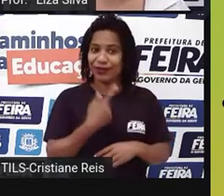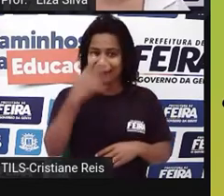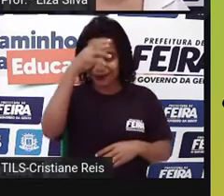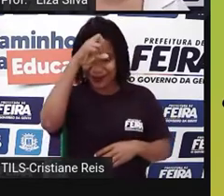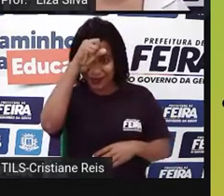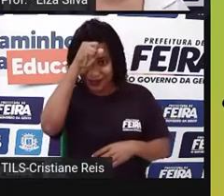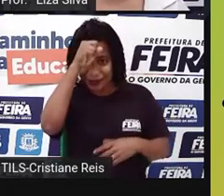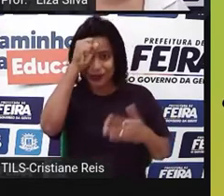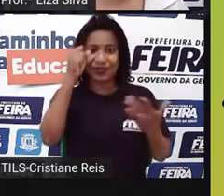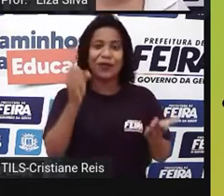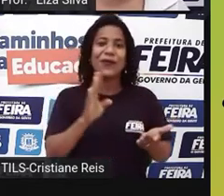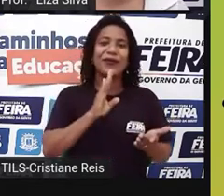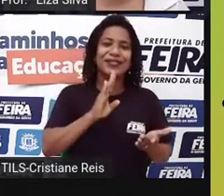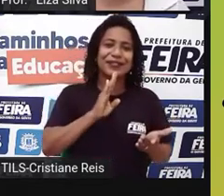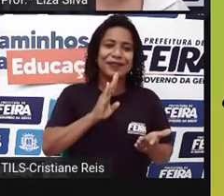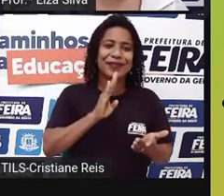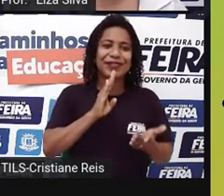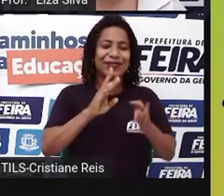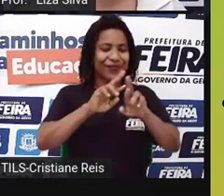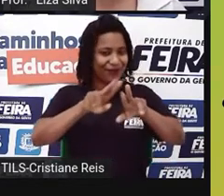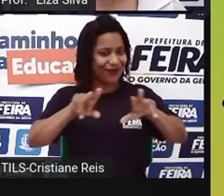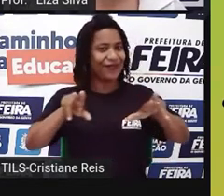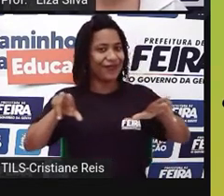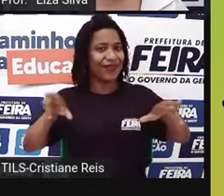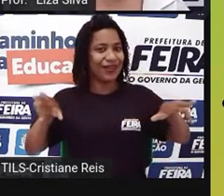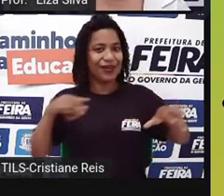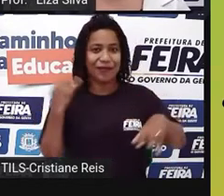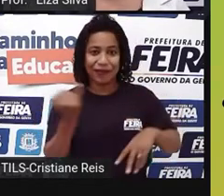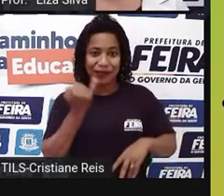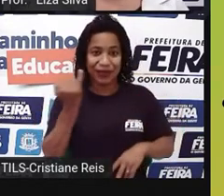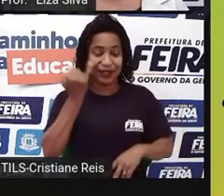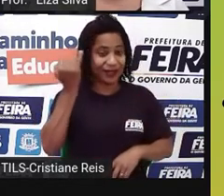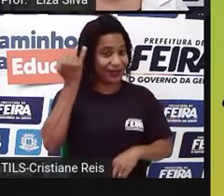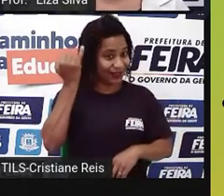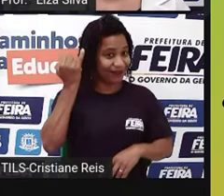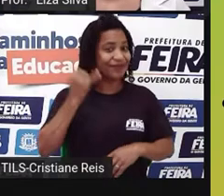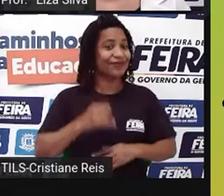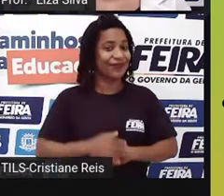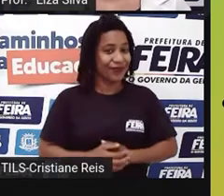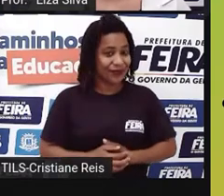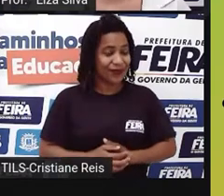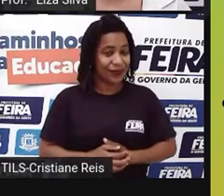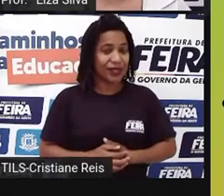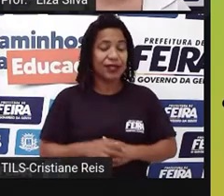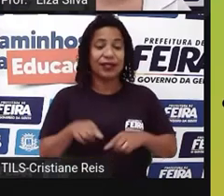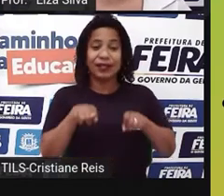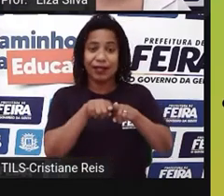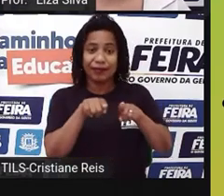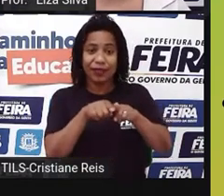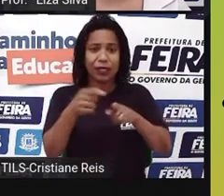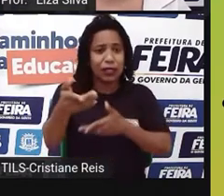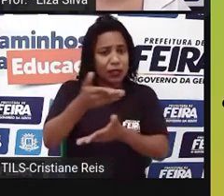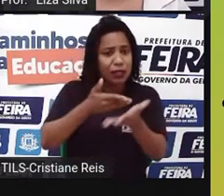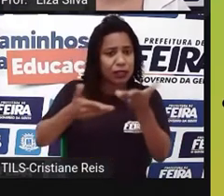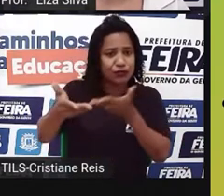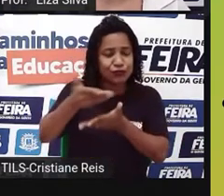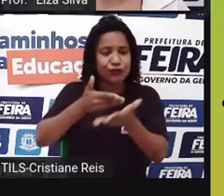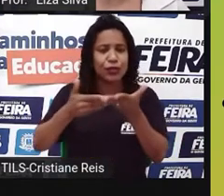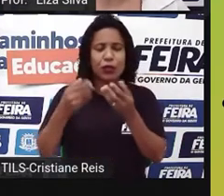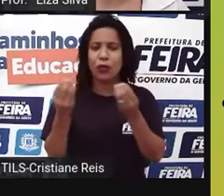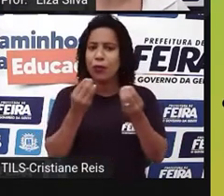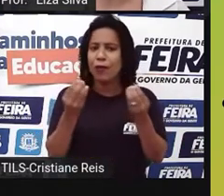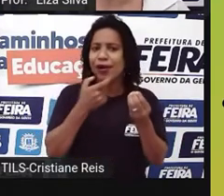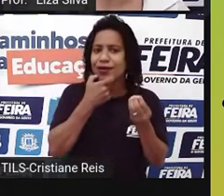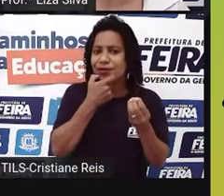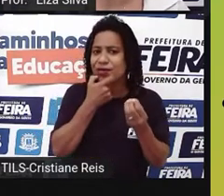para compreender o texto oral em inglês. Olha que desafiante. Interagir com o uso da língua inglesa em situações de